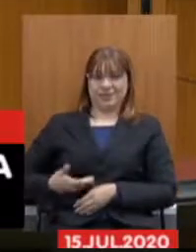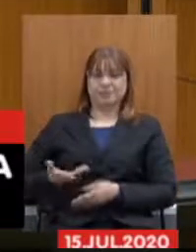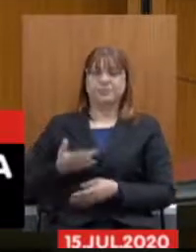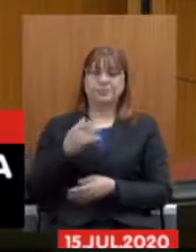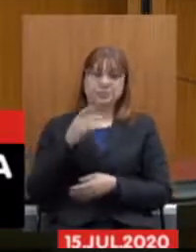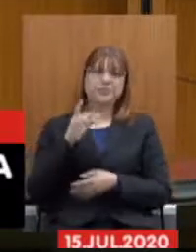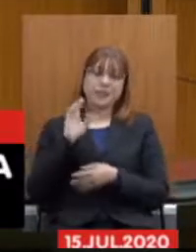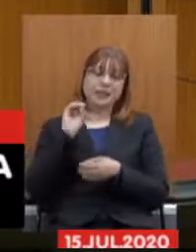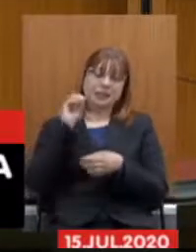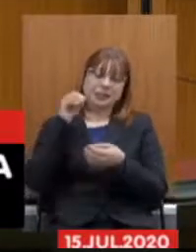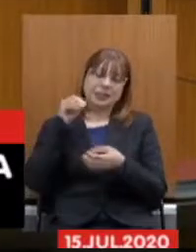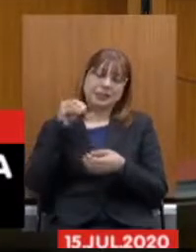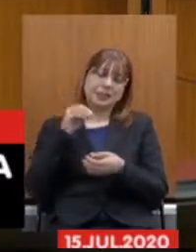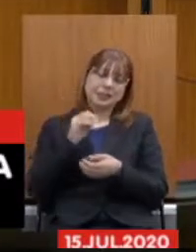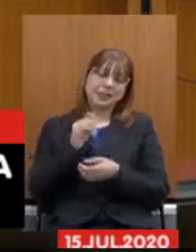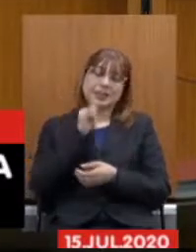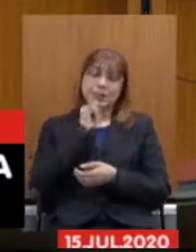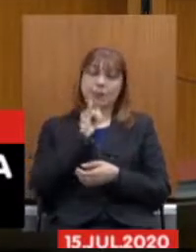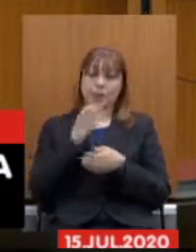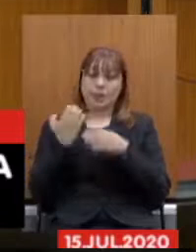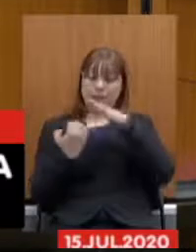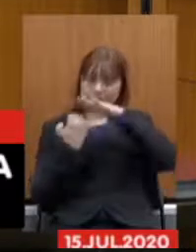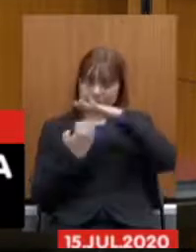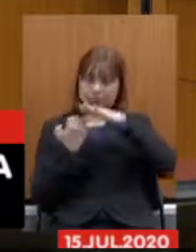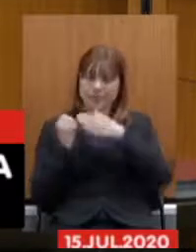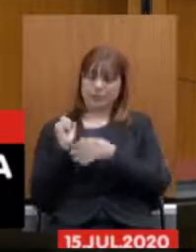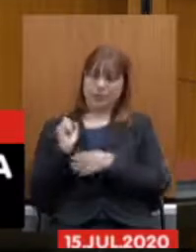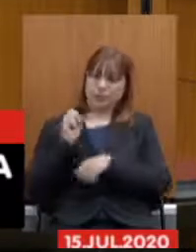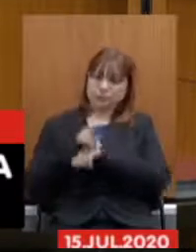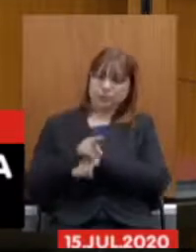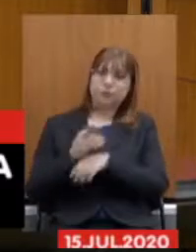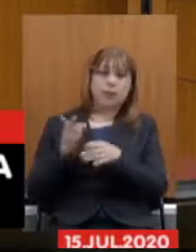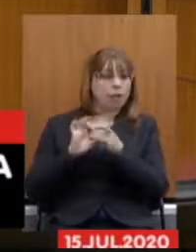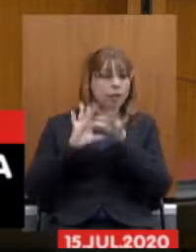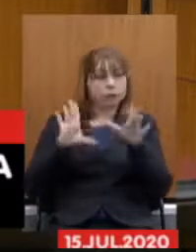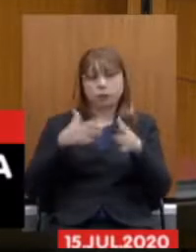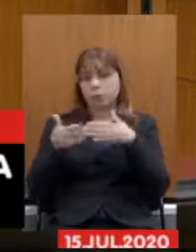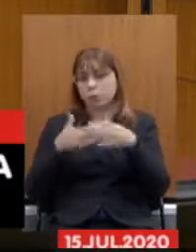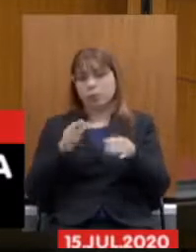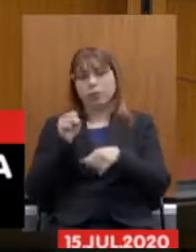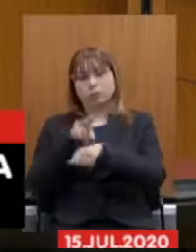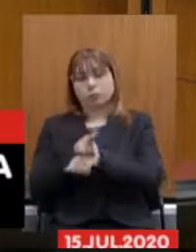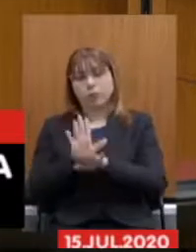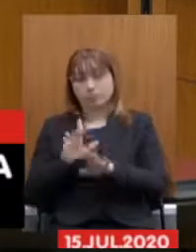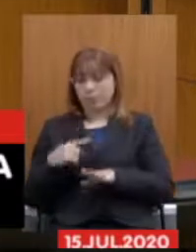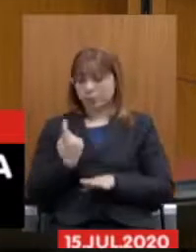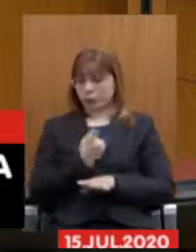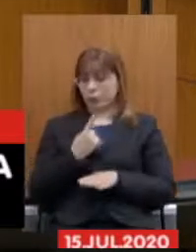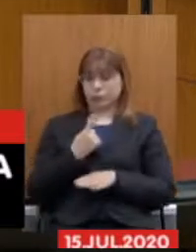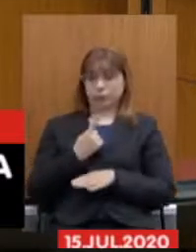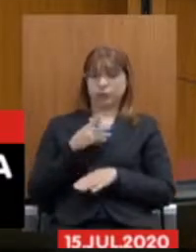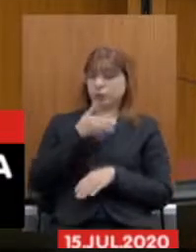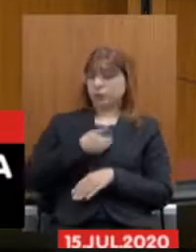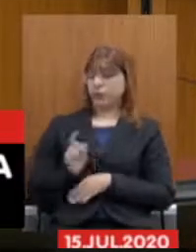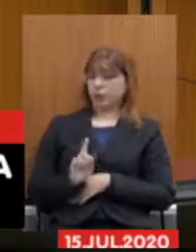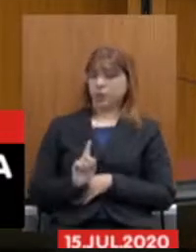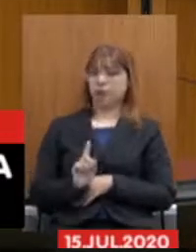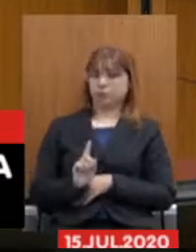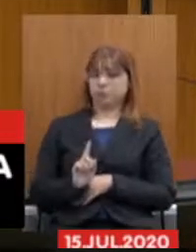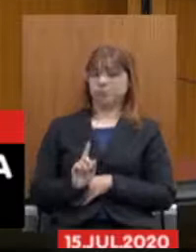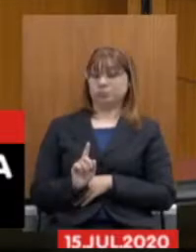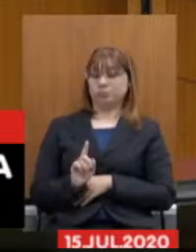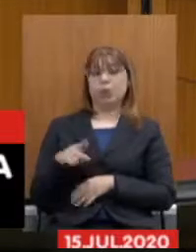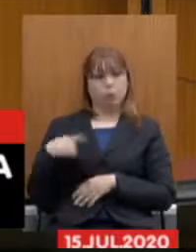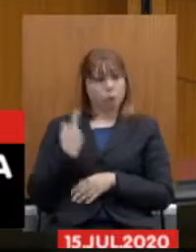gente trabalha, a gente contribui, paga os impostos, tanto quanto qualquer outro, qualquer outra pessoa da sociedade,